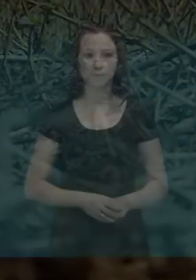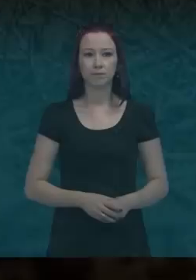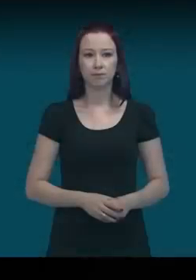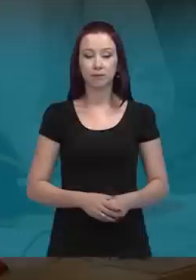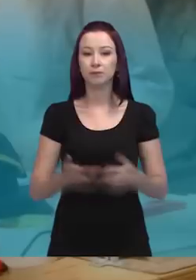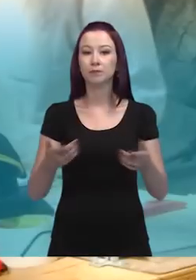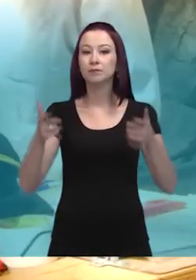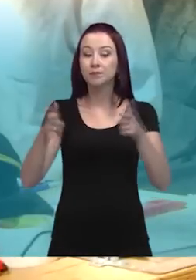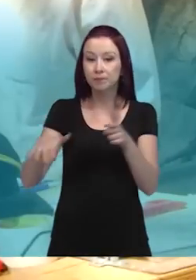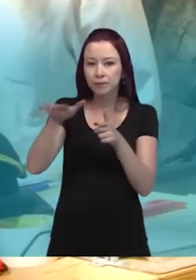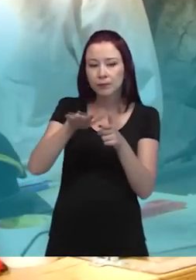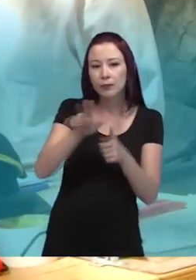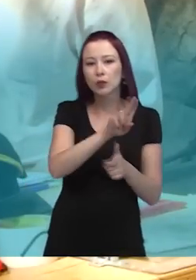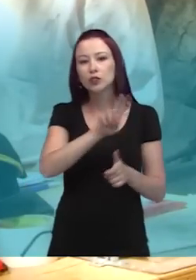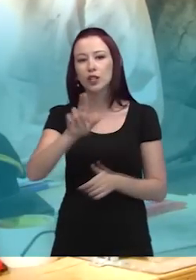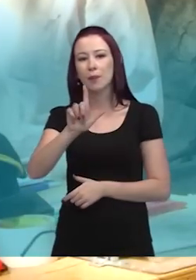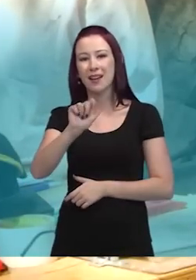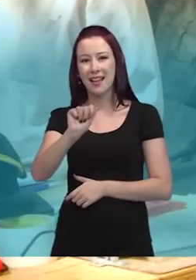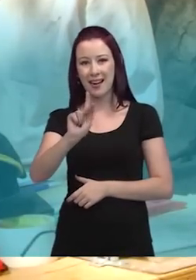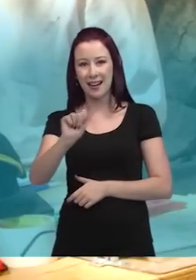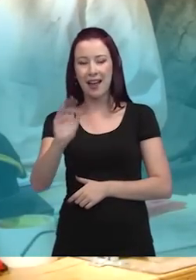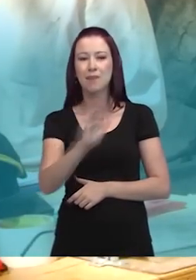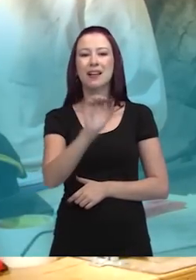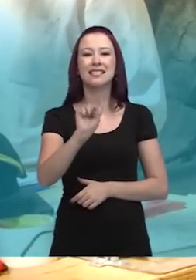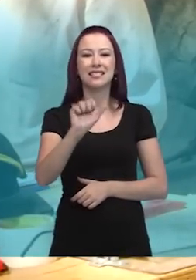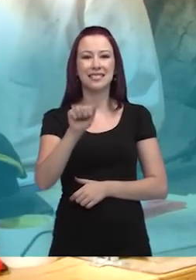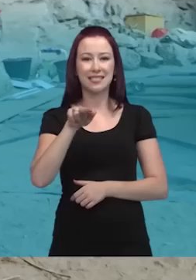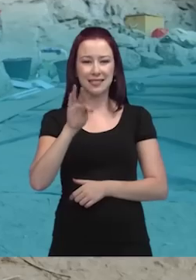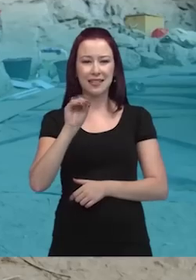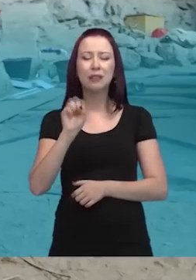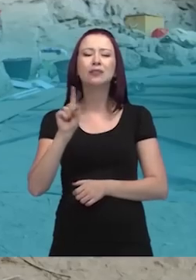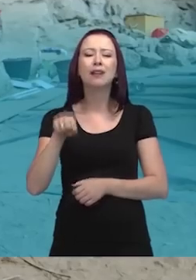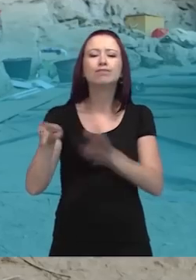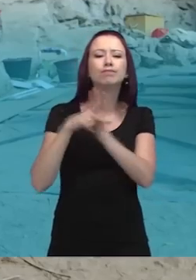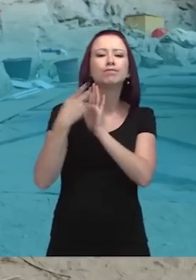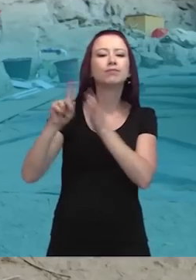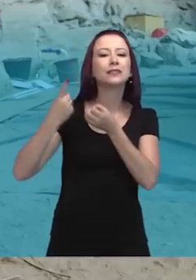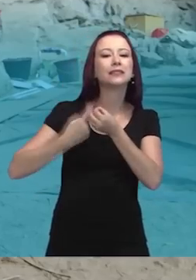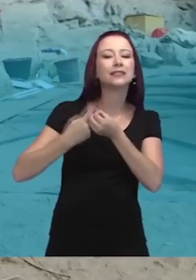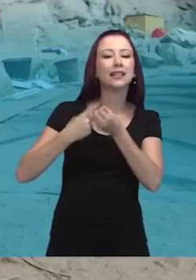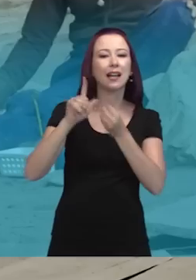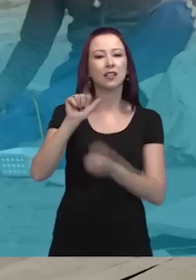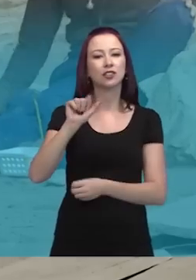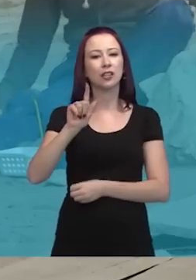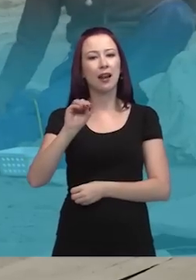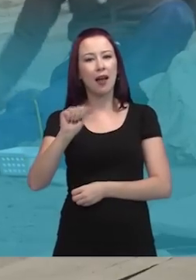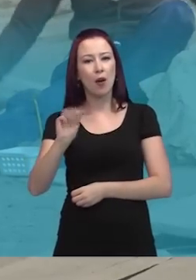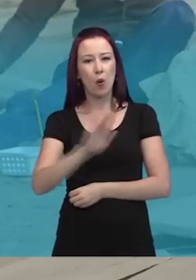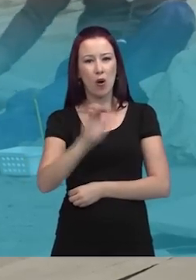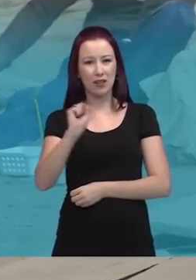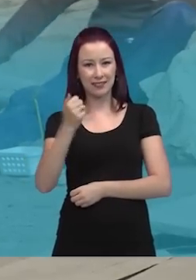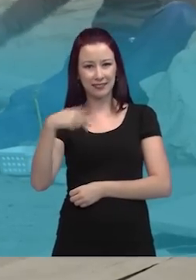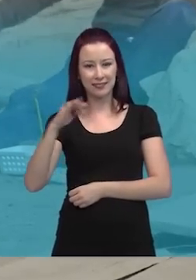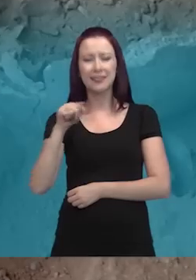A gente está na Lapa do Santo, que é um abrigo rochoso na região de Lagoa Santa. O que tem de único, não só na Lapa do Santo, mas na região de Lagoa